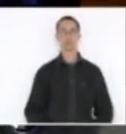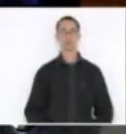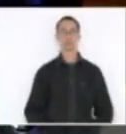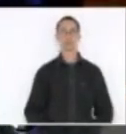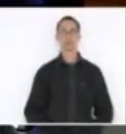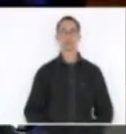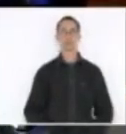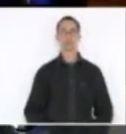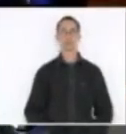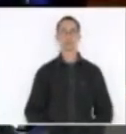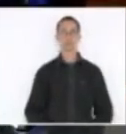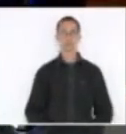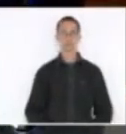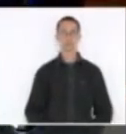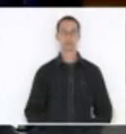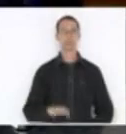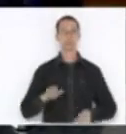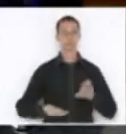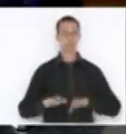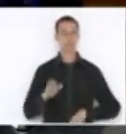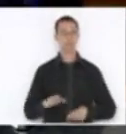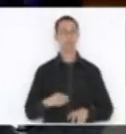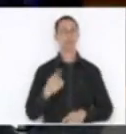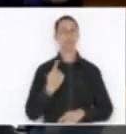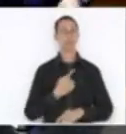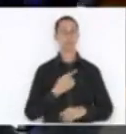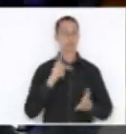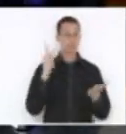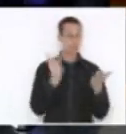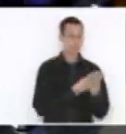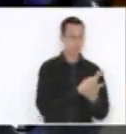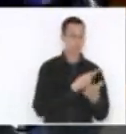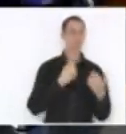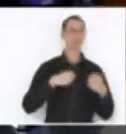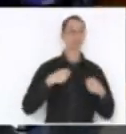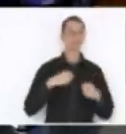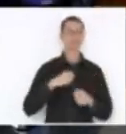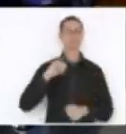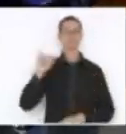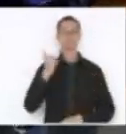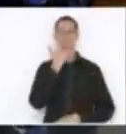é melhor do que acertar reconhecer que errou. O governo está corrigindo um erro,